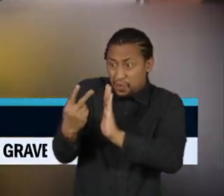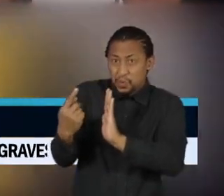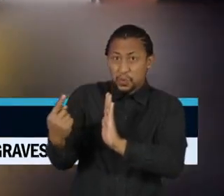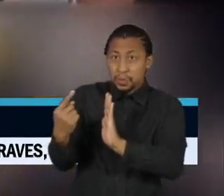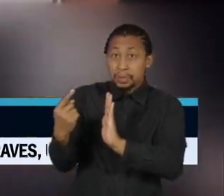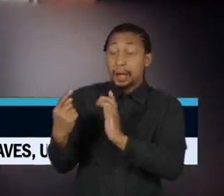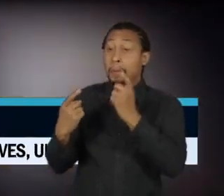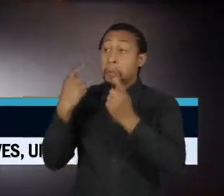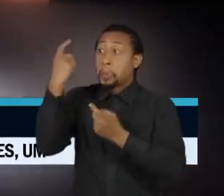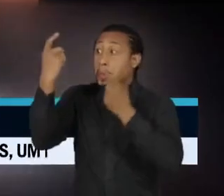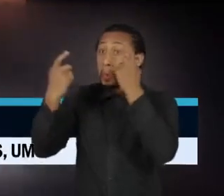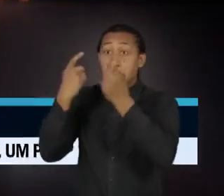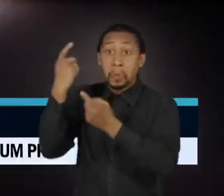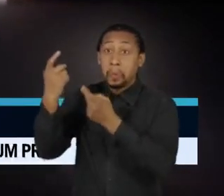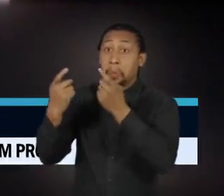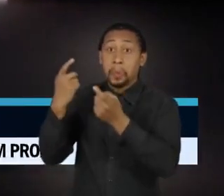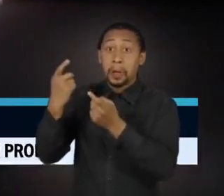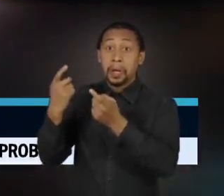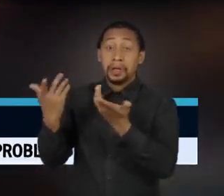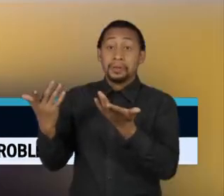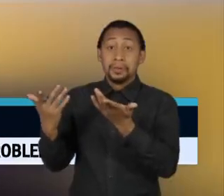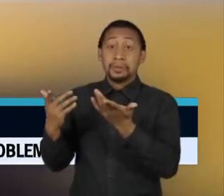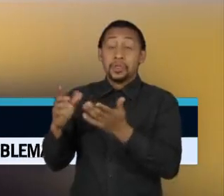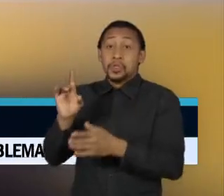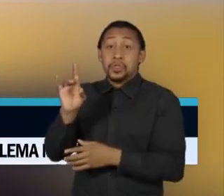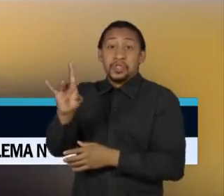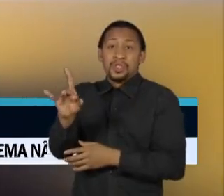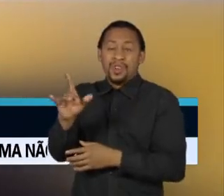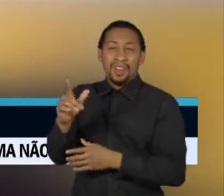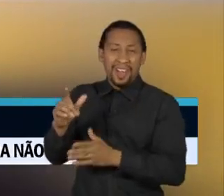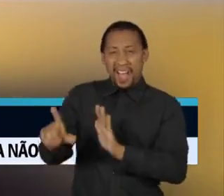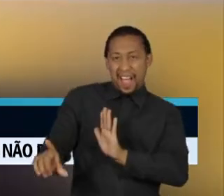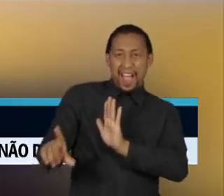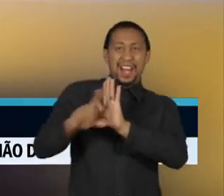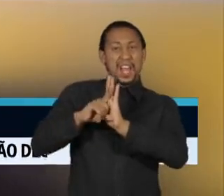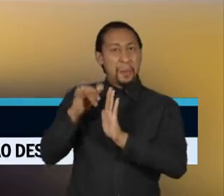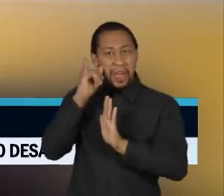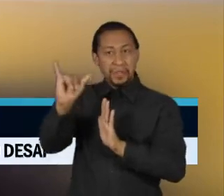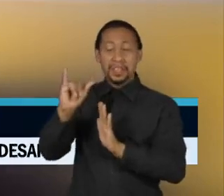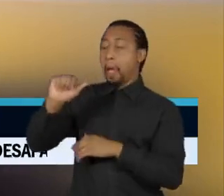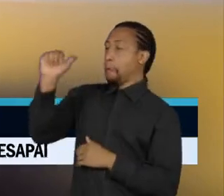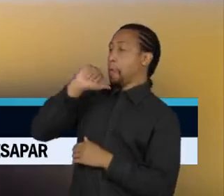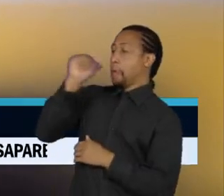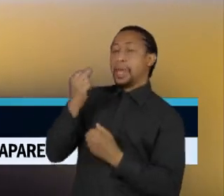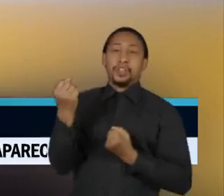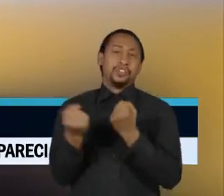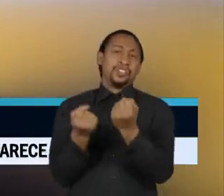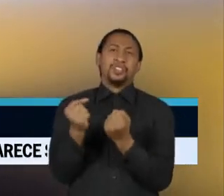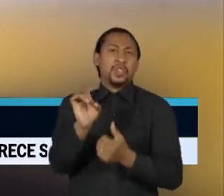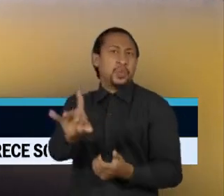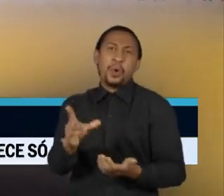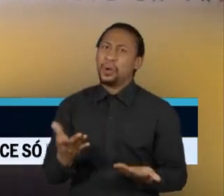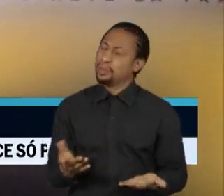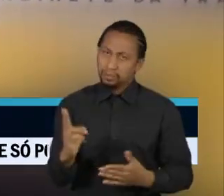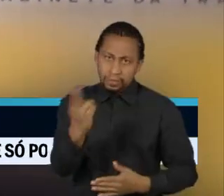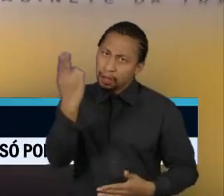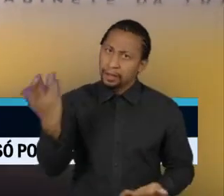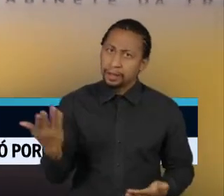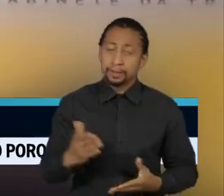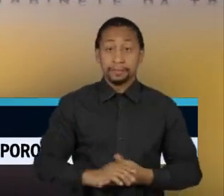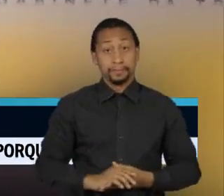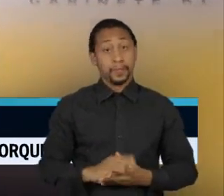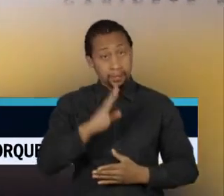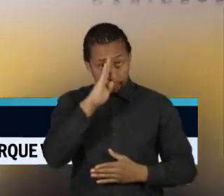apenas da lei feita em 1943. Chorou ao falar do combate à fome, que será prioridade em seu